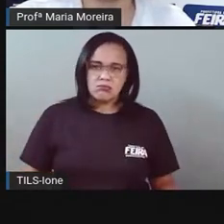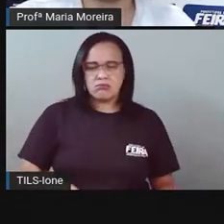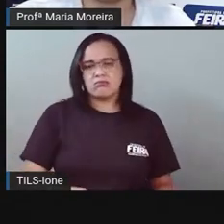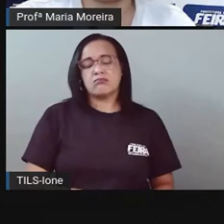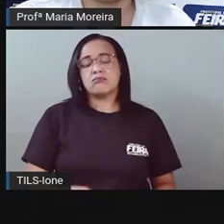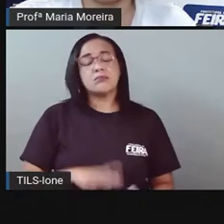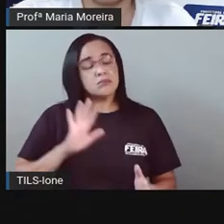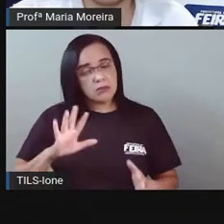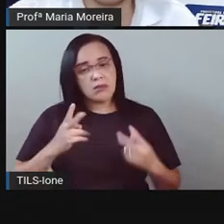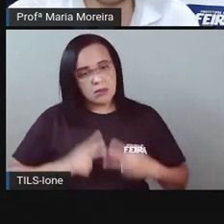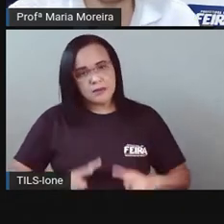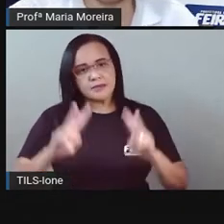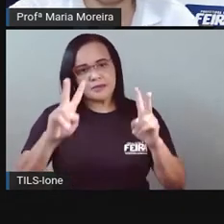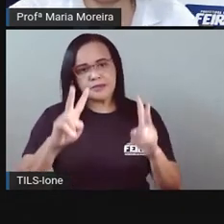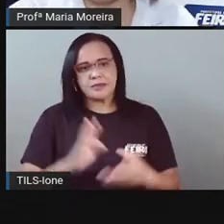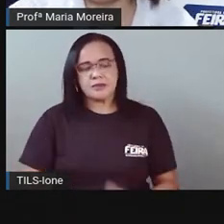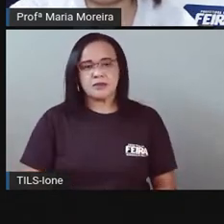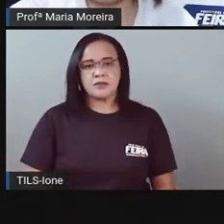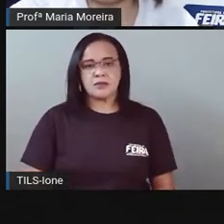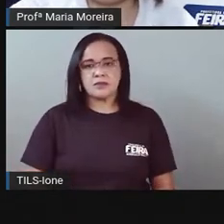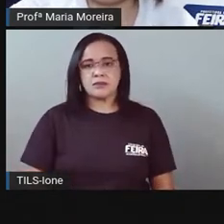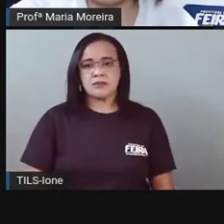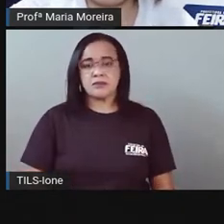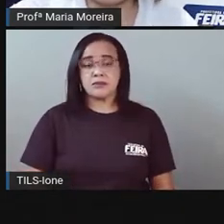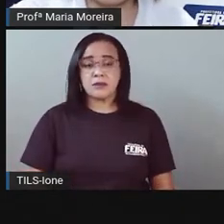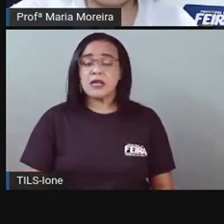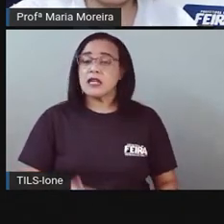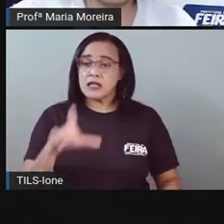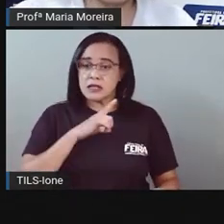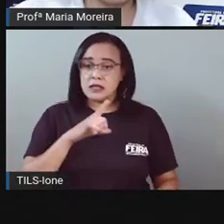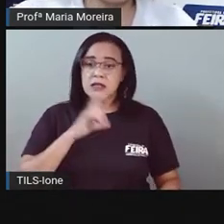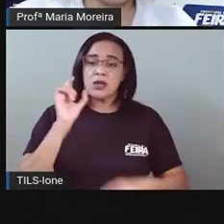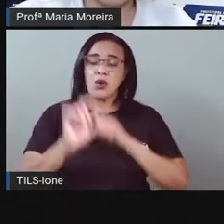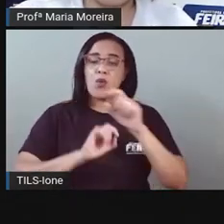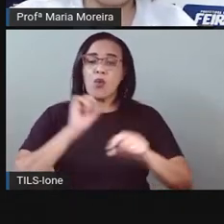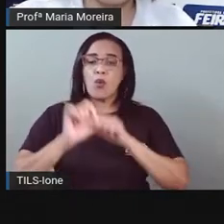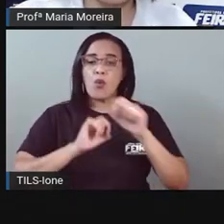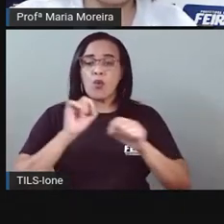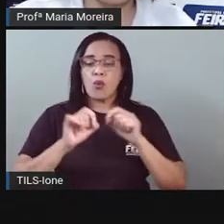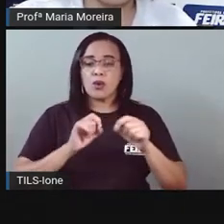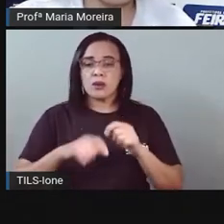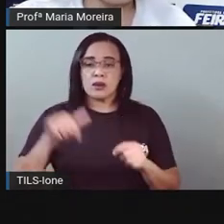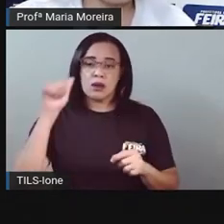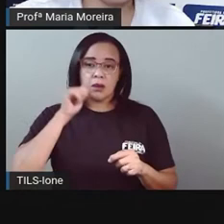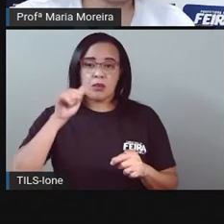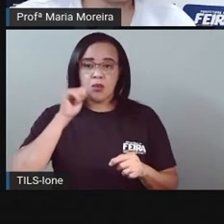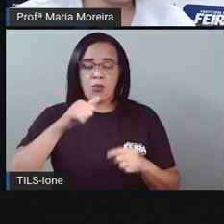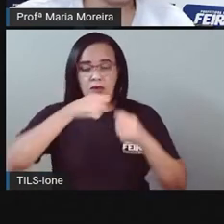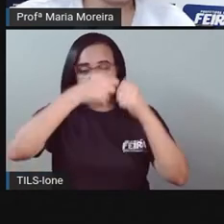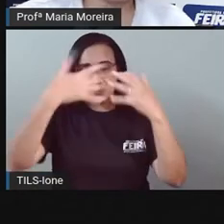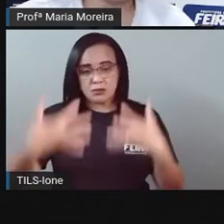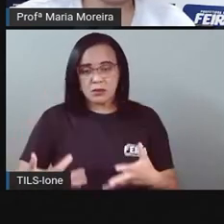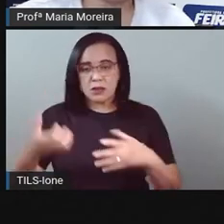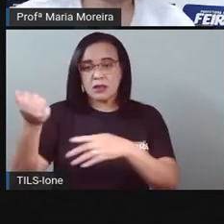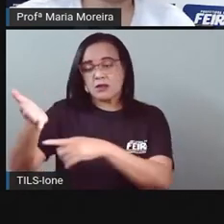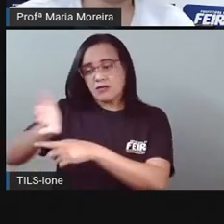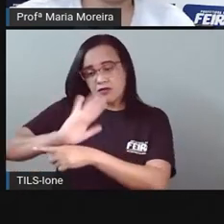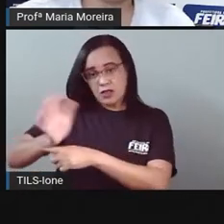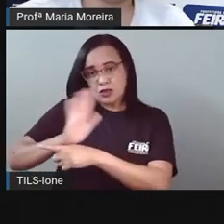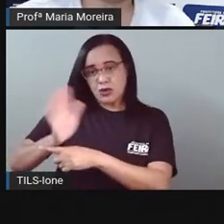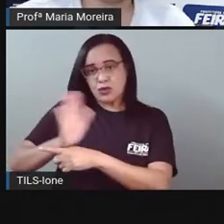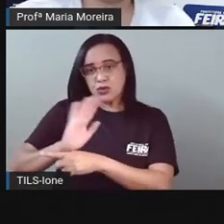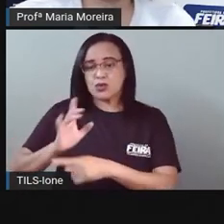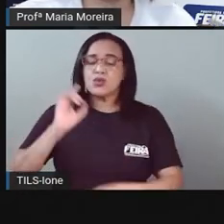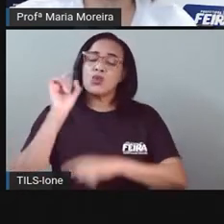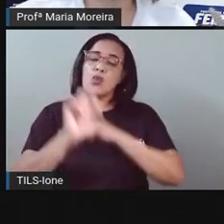vamos seguir. Bom, tem essa moça aí, super simpática, que vai explicar algumas coisas para a gente com relação aos movimentos de rotação e